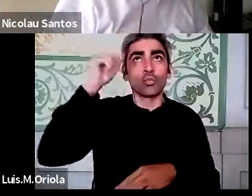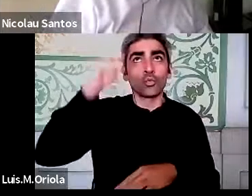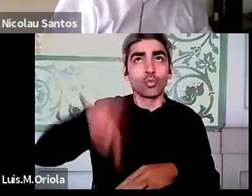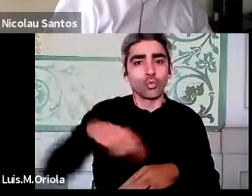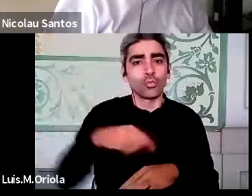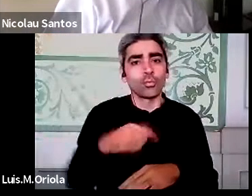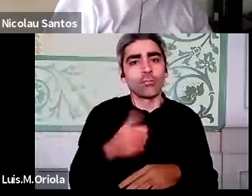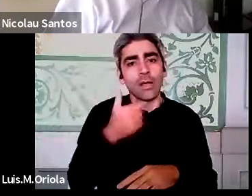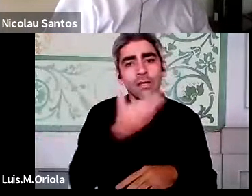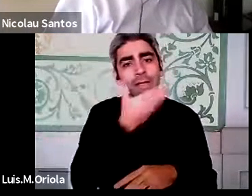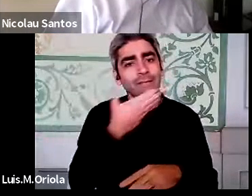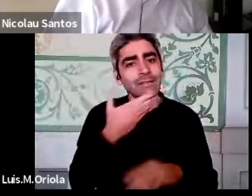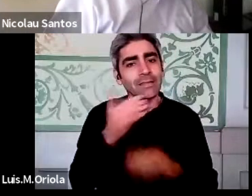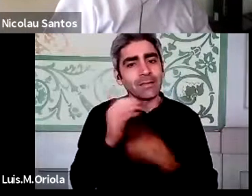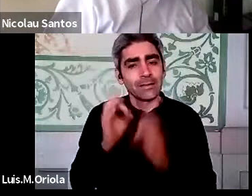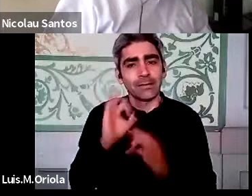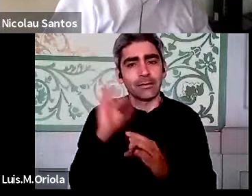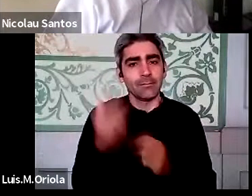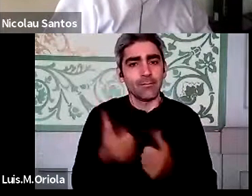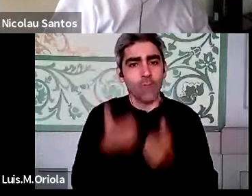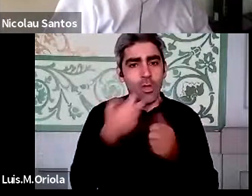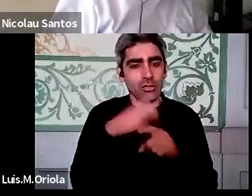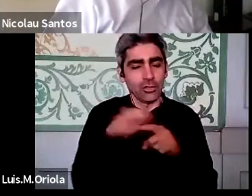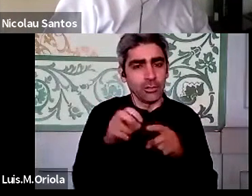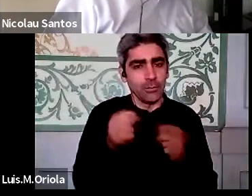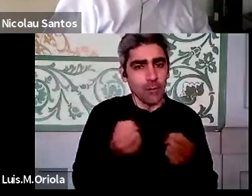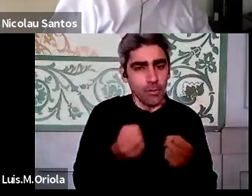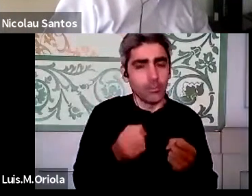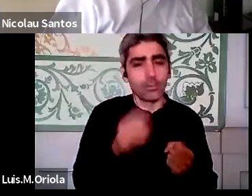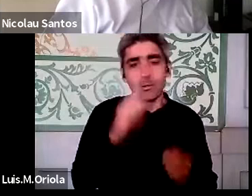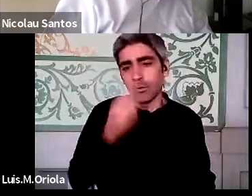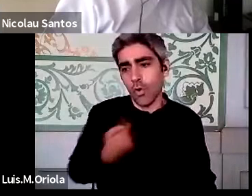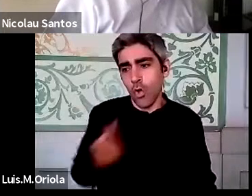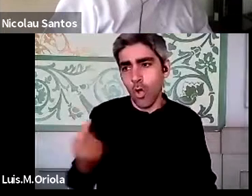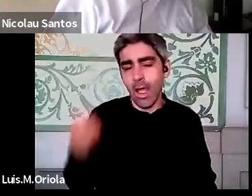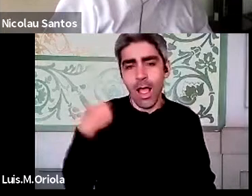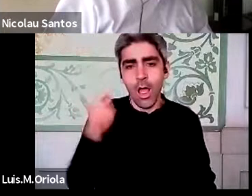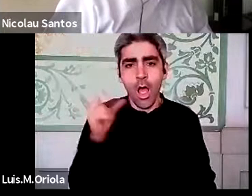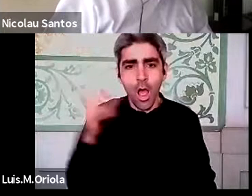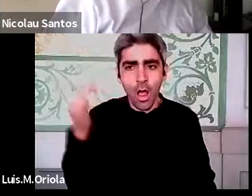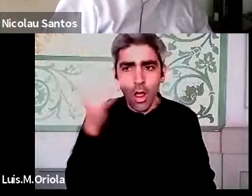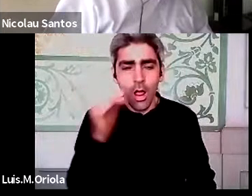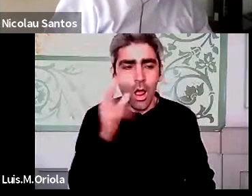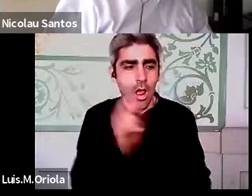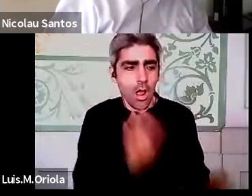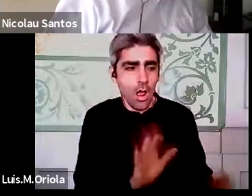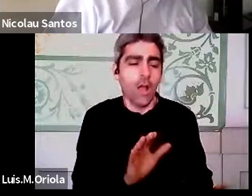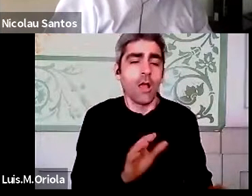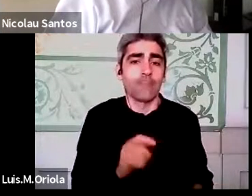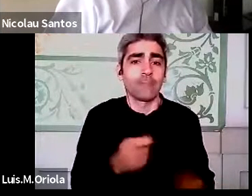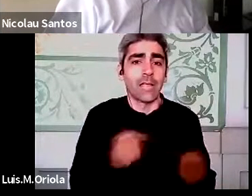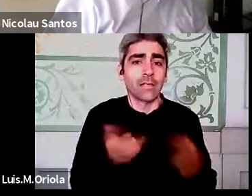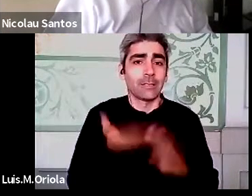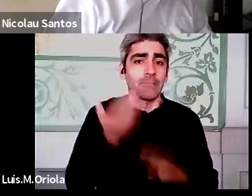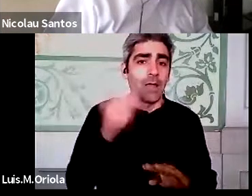mais eficiente energeticamente do que cada um de nós ter em nossa casa um ar-condicionado ou um aquecimento. E esta é uma